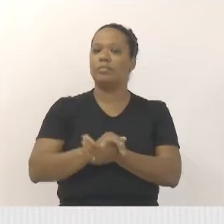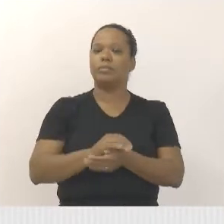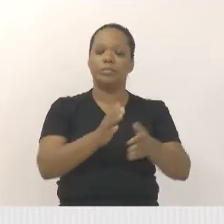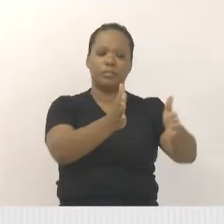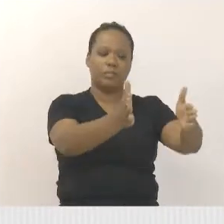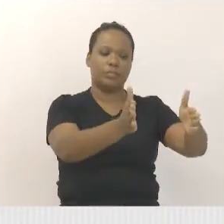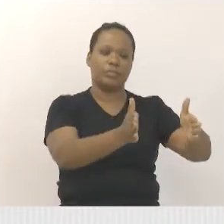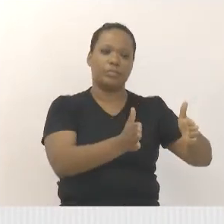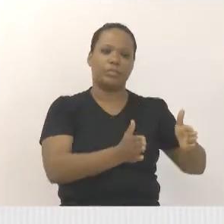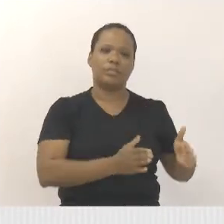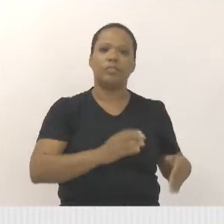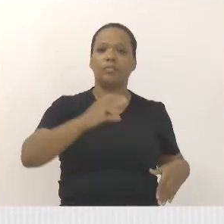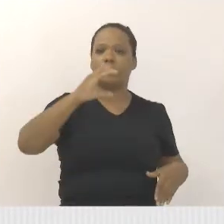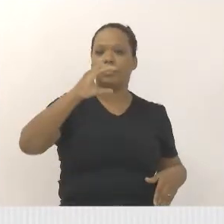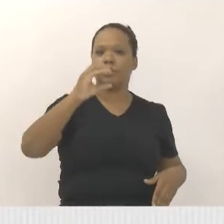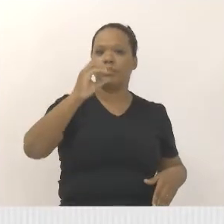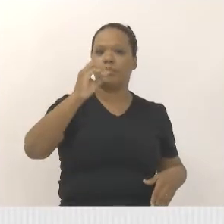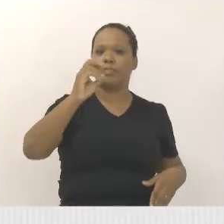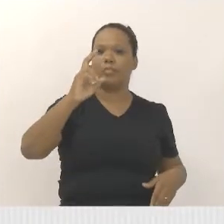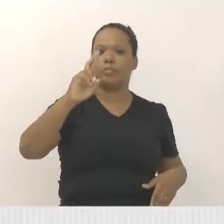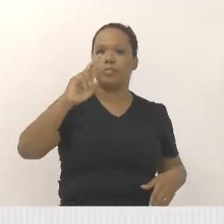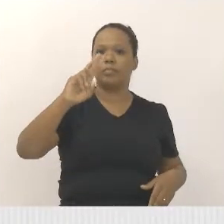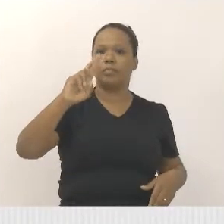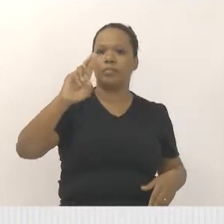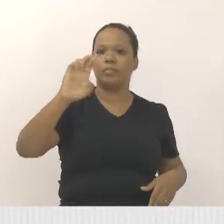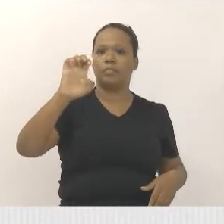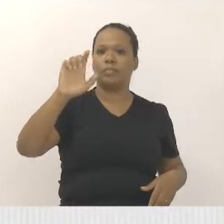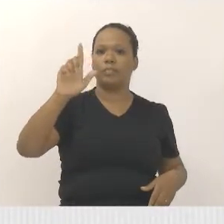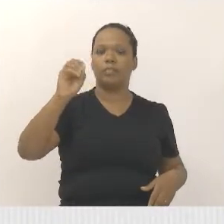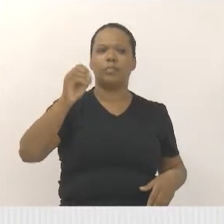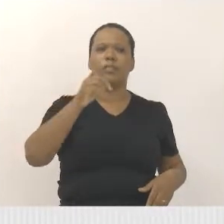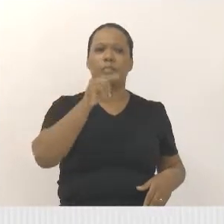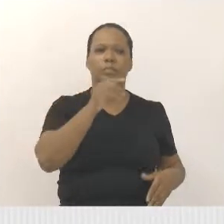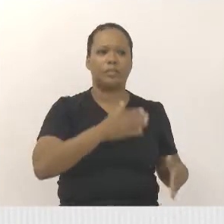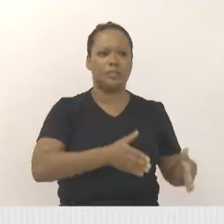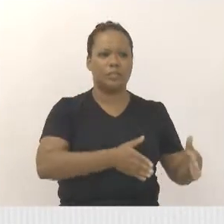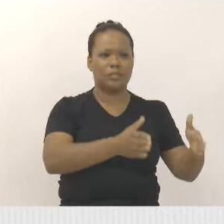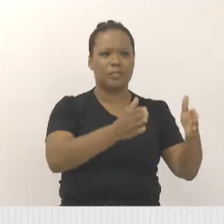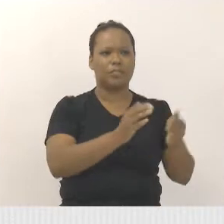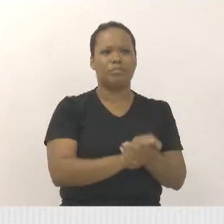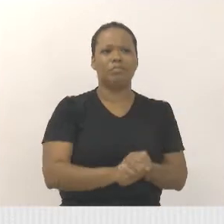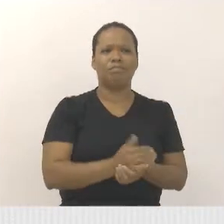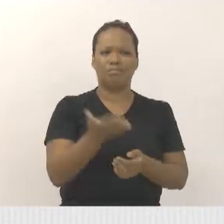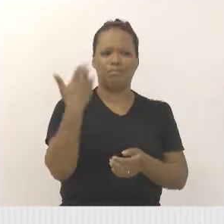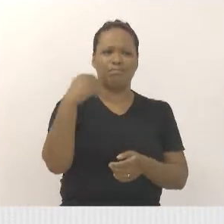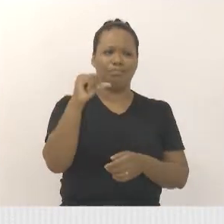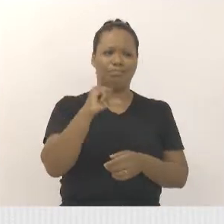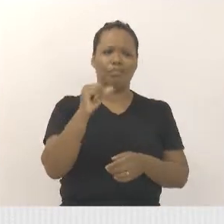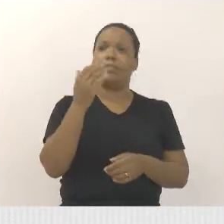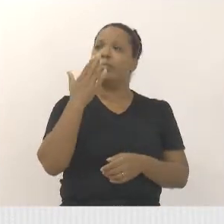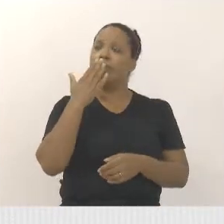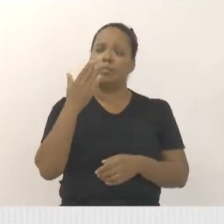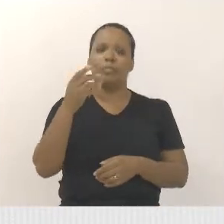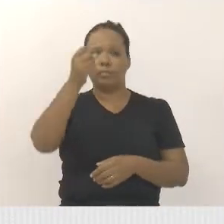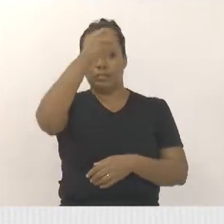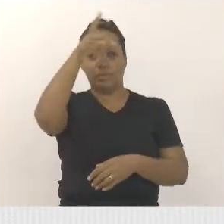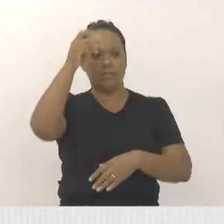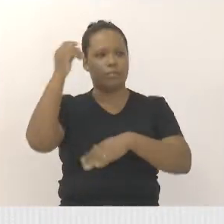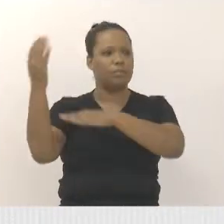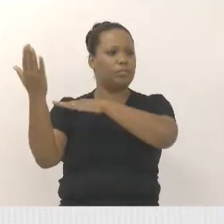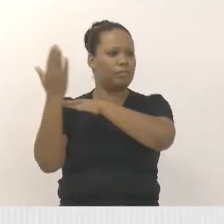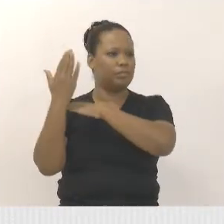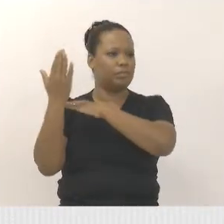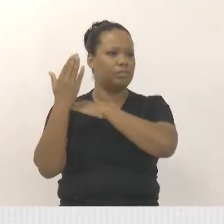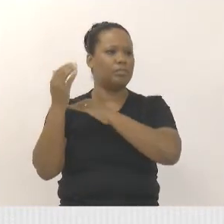no Jardim Paraíso, onde estava causando ali um grande transtorno para os moradores do entorno ali da Nelson